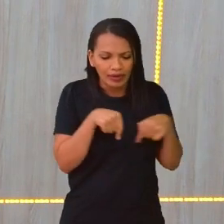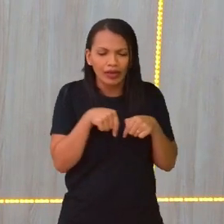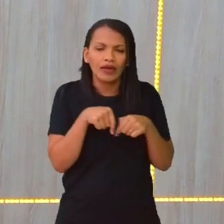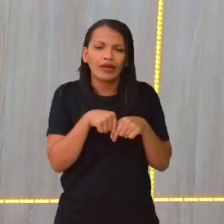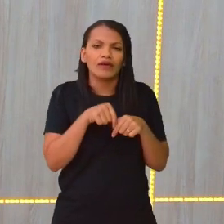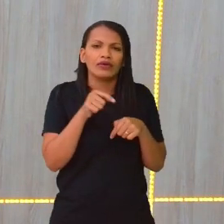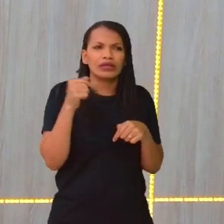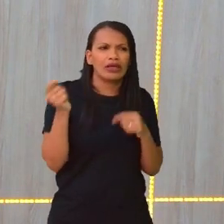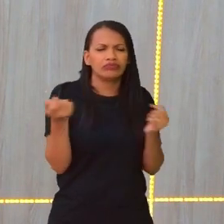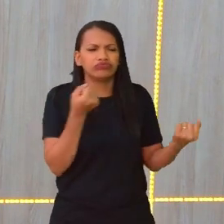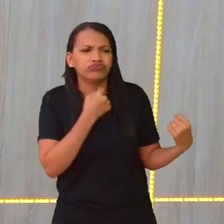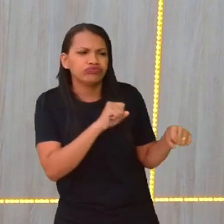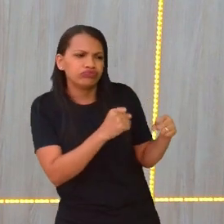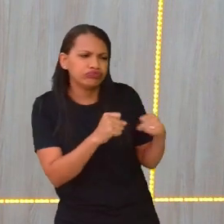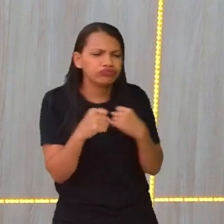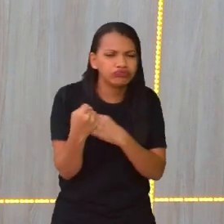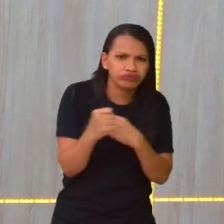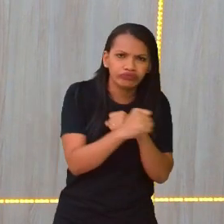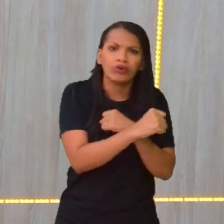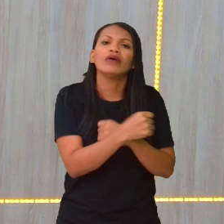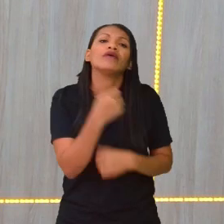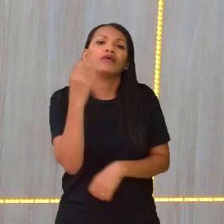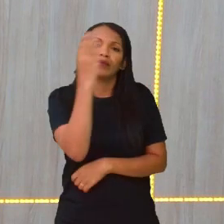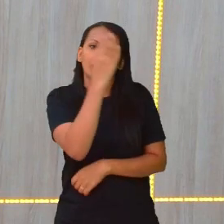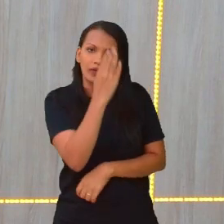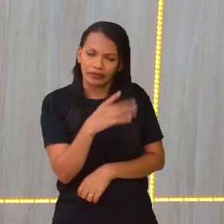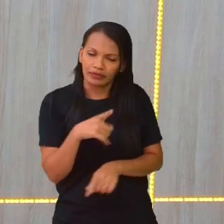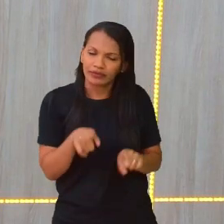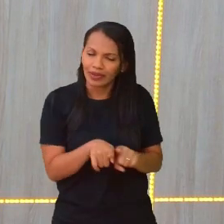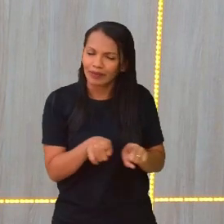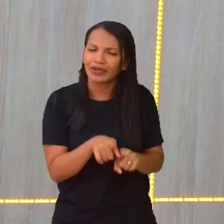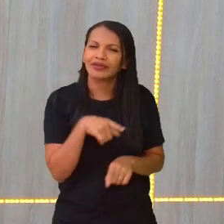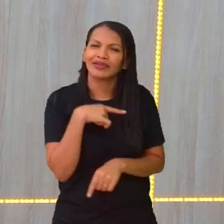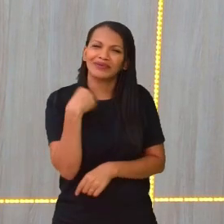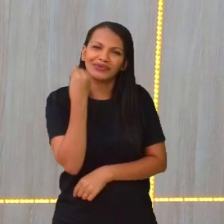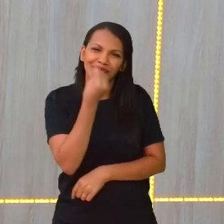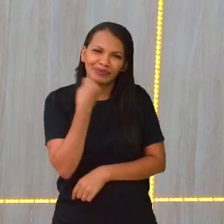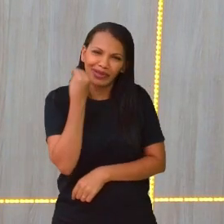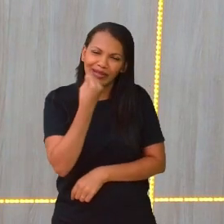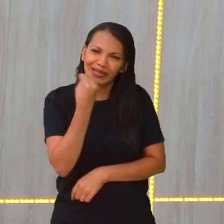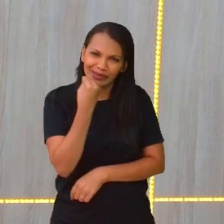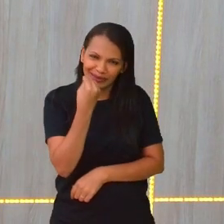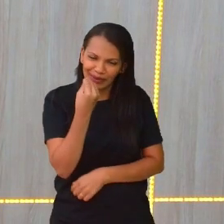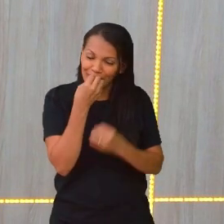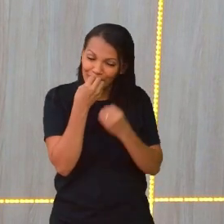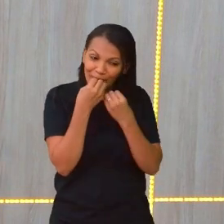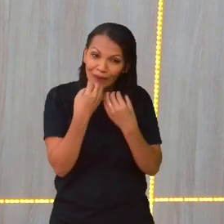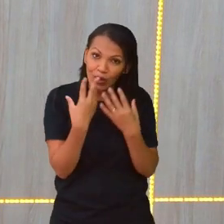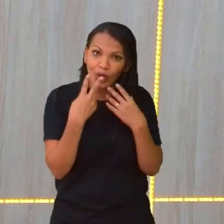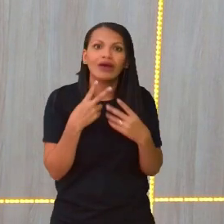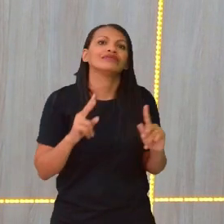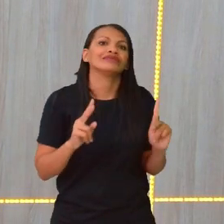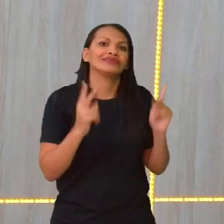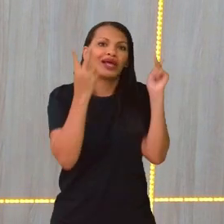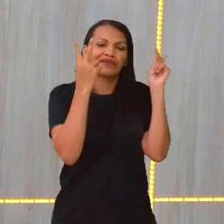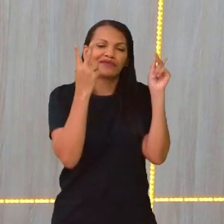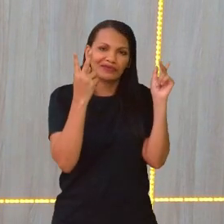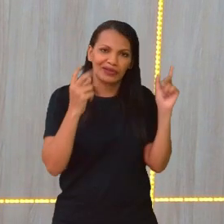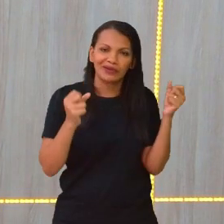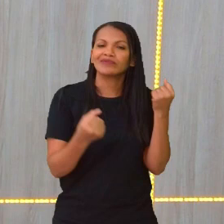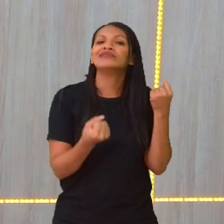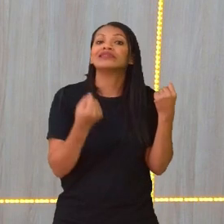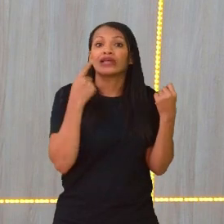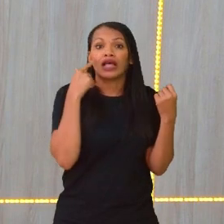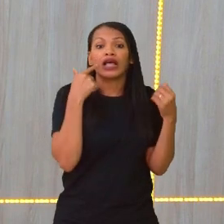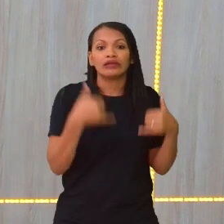futebol mais ágil, que o Brasil também tem uma longa experiência, né? Um longo caminho aí de vitórias, inclusive, dentro